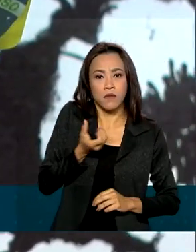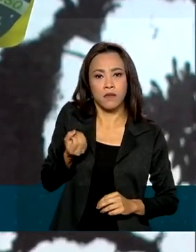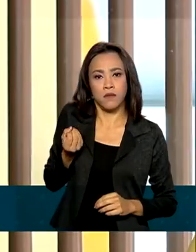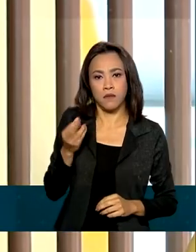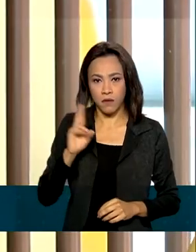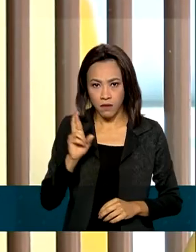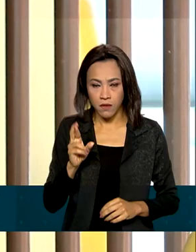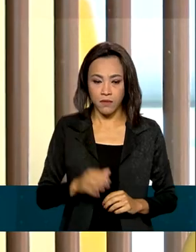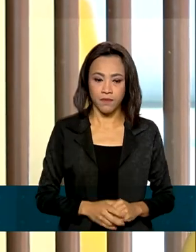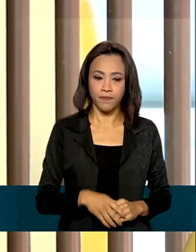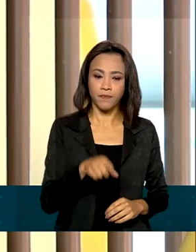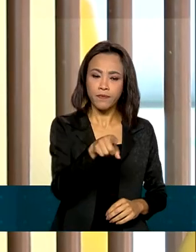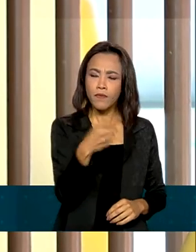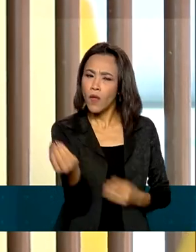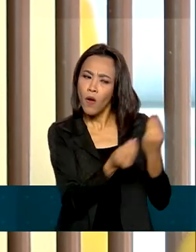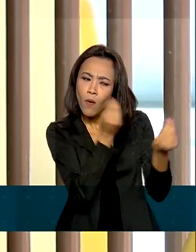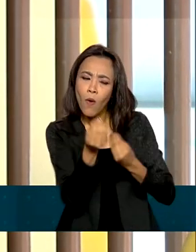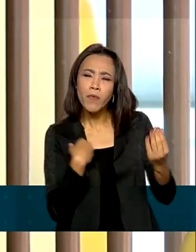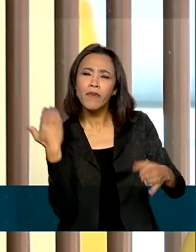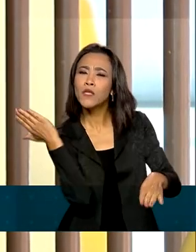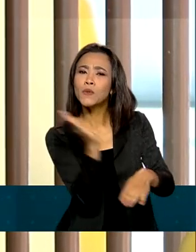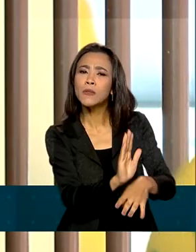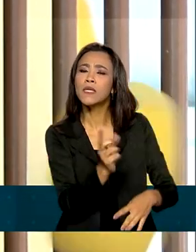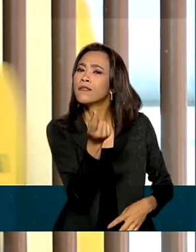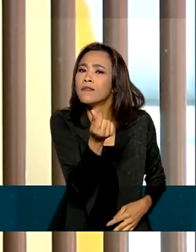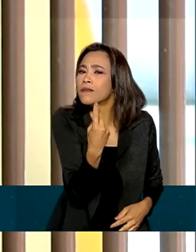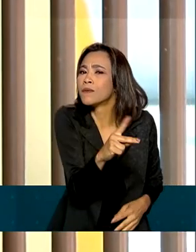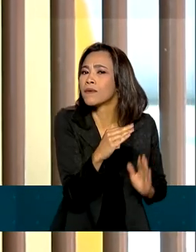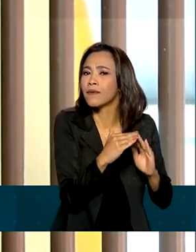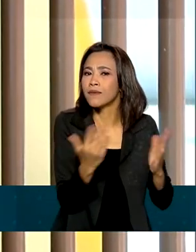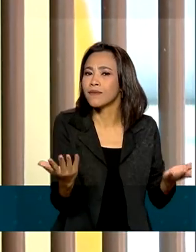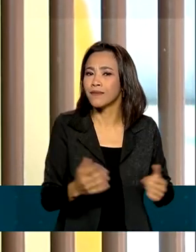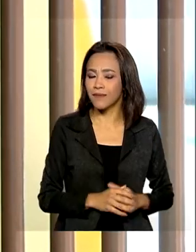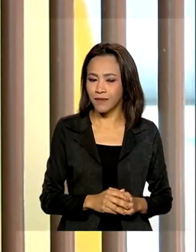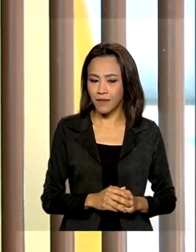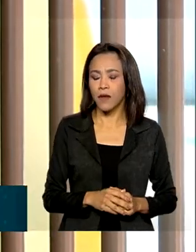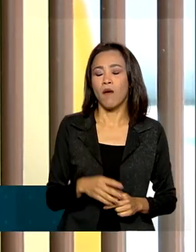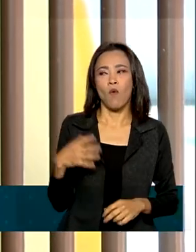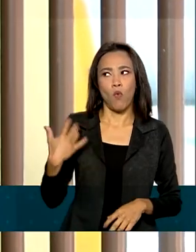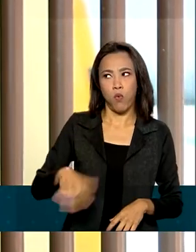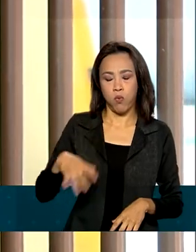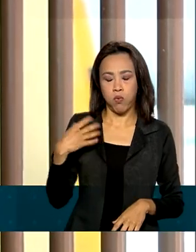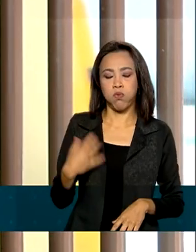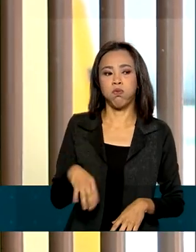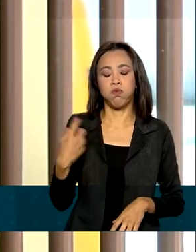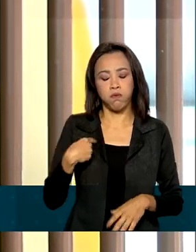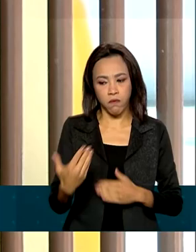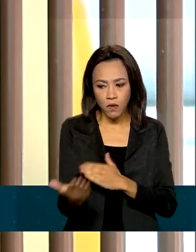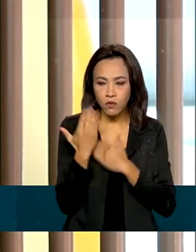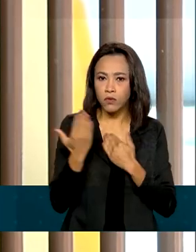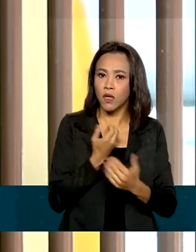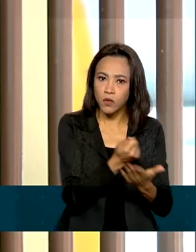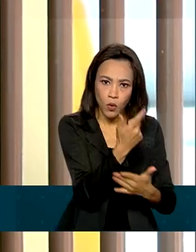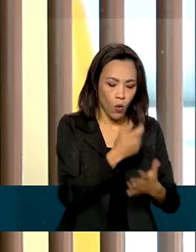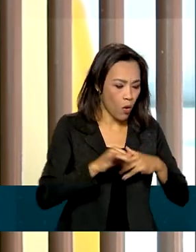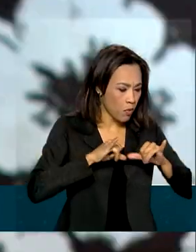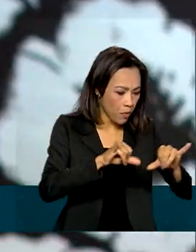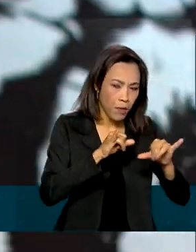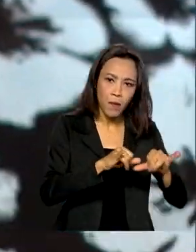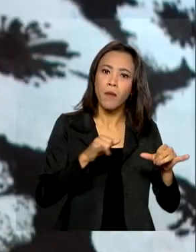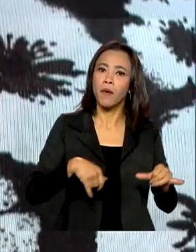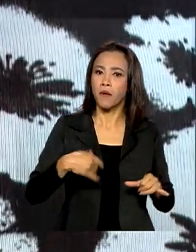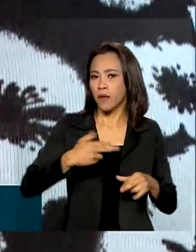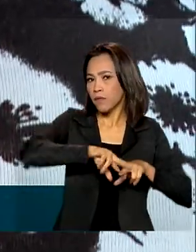reais. De que forma que esse dinheiro ajuda na sua casa? Muito. Ajuda nas compras, ajuda nas despesas da casa.